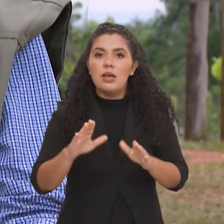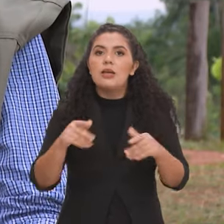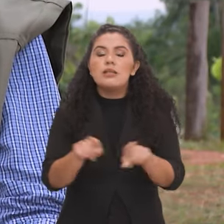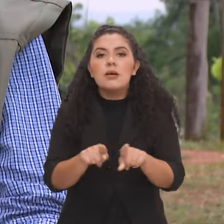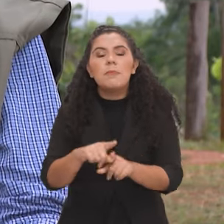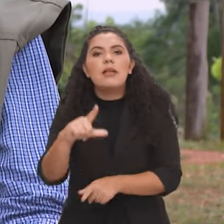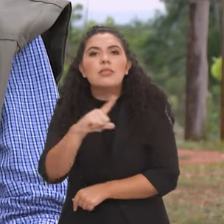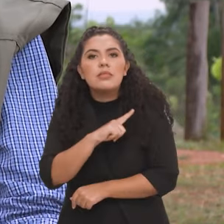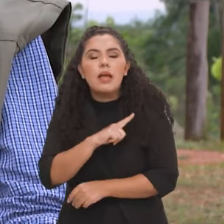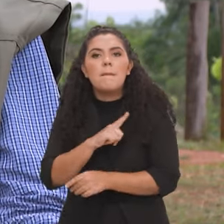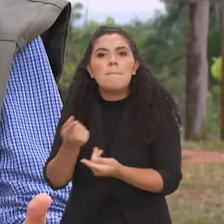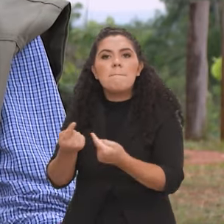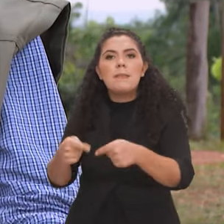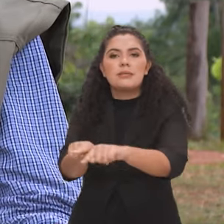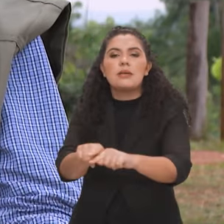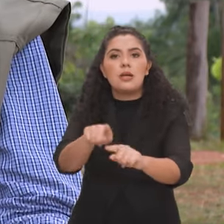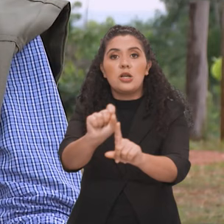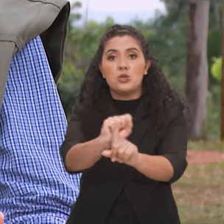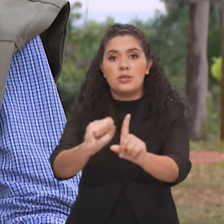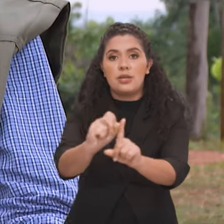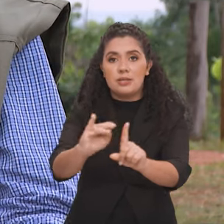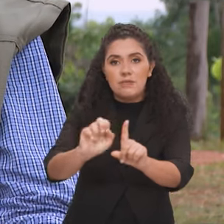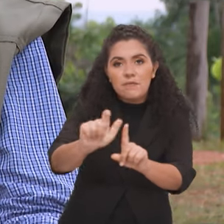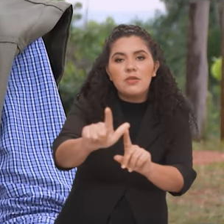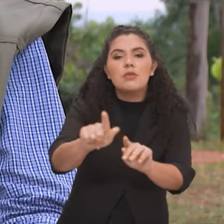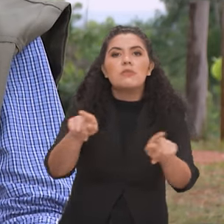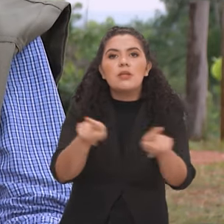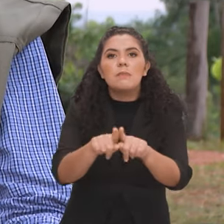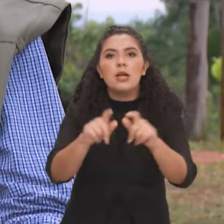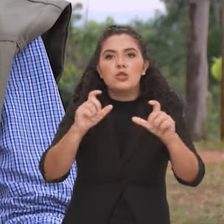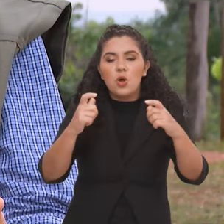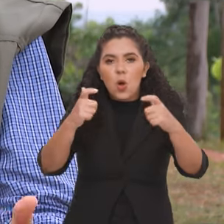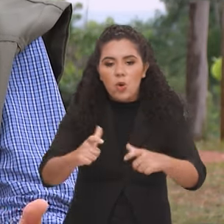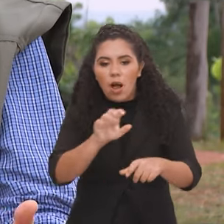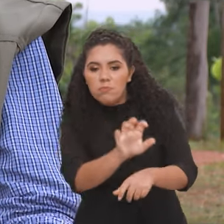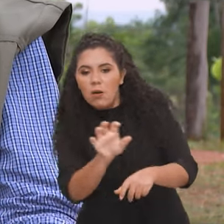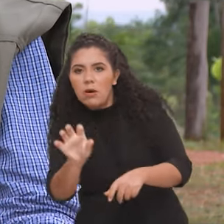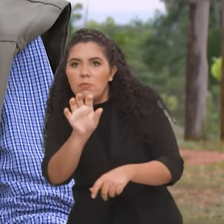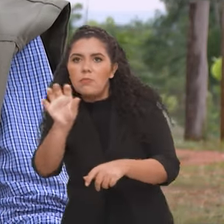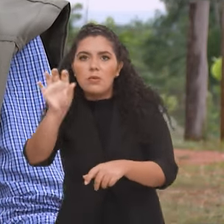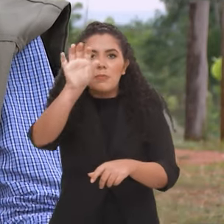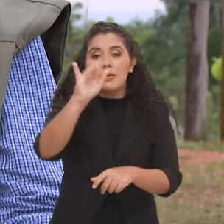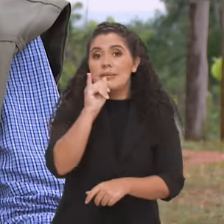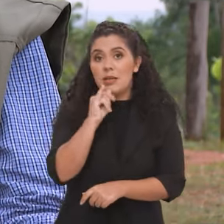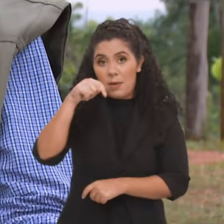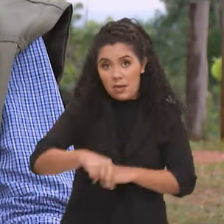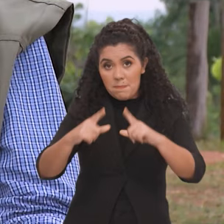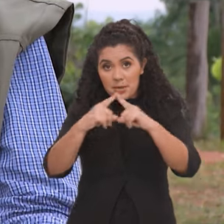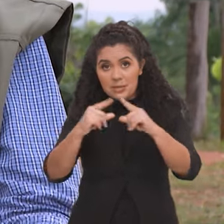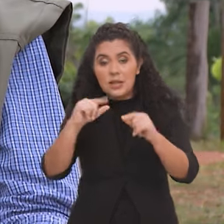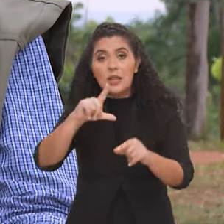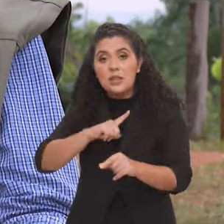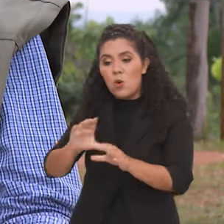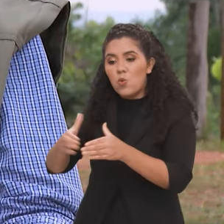E temos também parcerias com a sociedade civil, com organizações locais. Aqui, por exemplo, nós temos os Amigos do Parque,